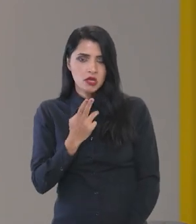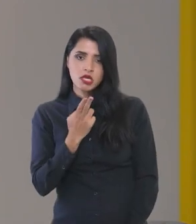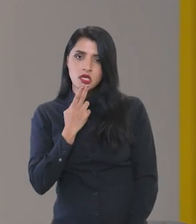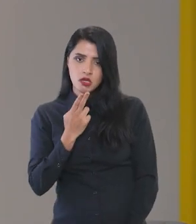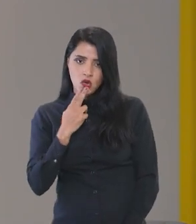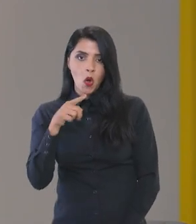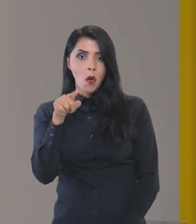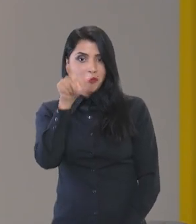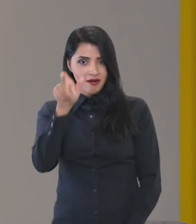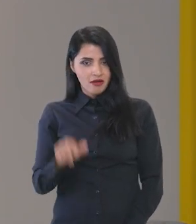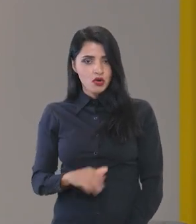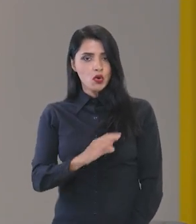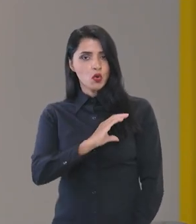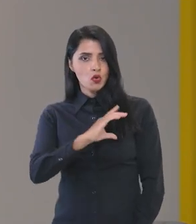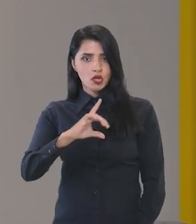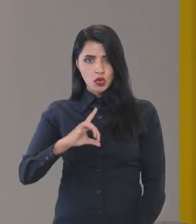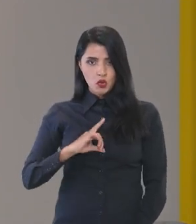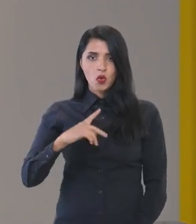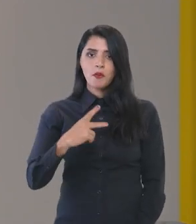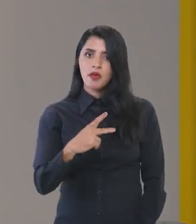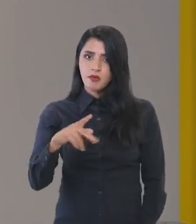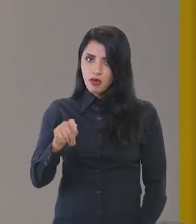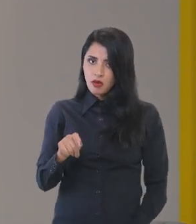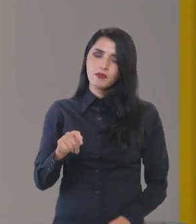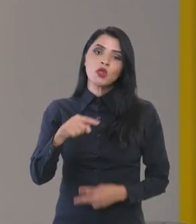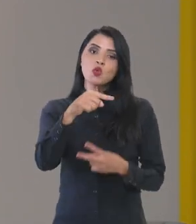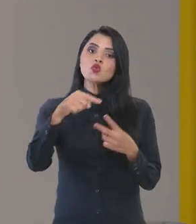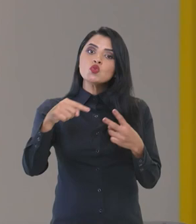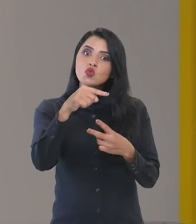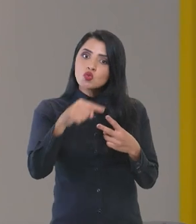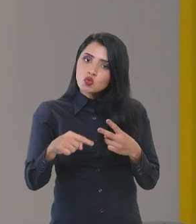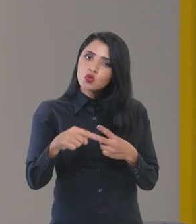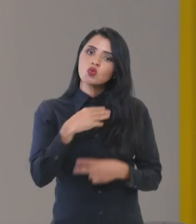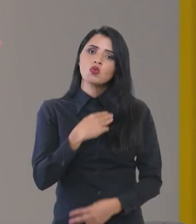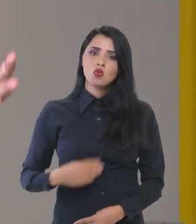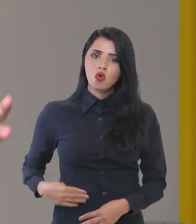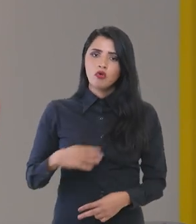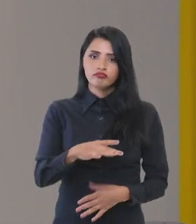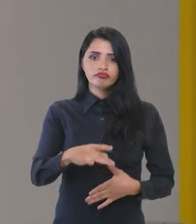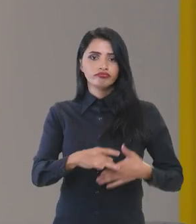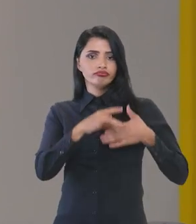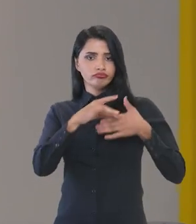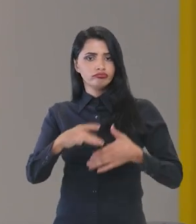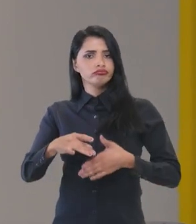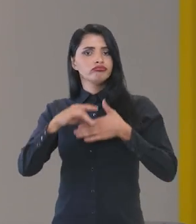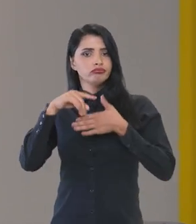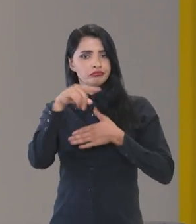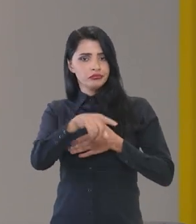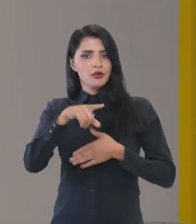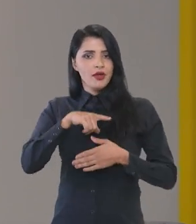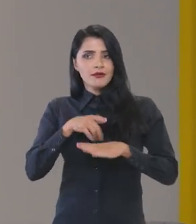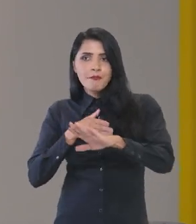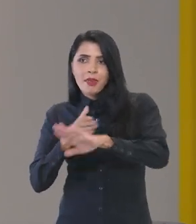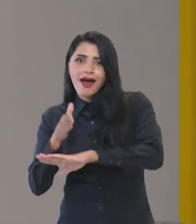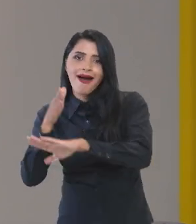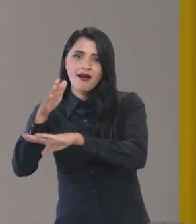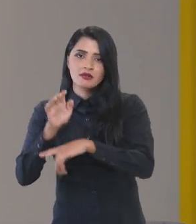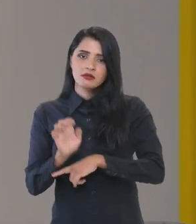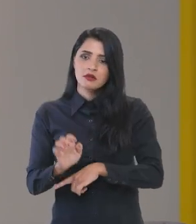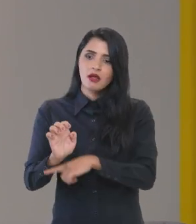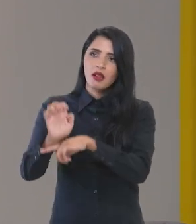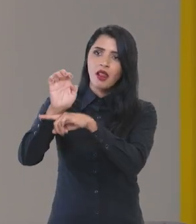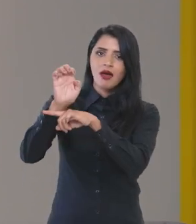Tebet, que é a coordenadora do PPA, Os dois ministros, então, estão encabeçando essa ida aos